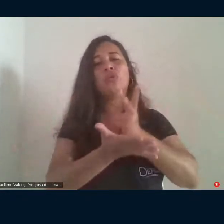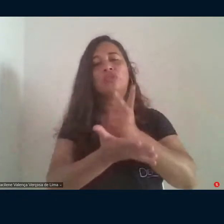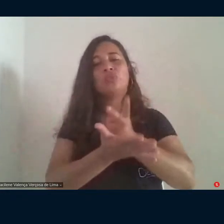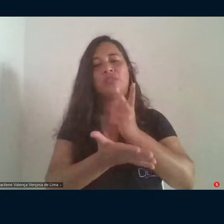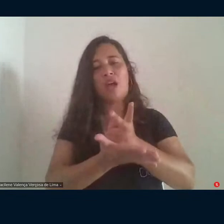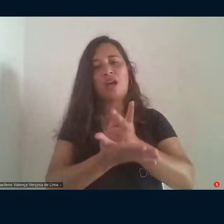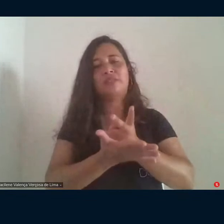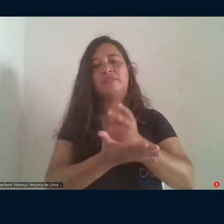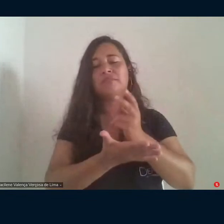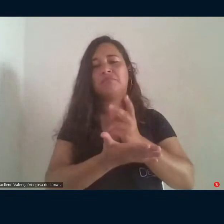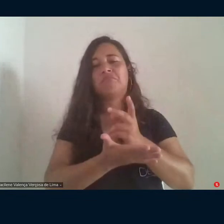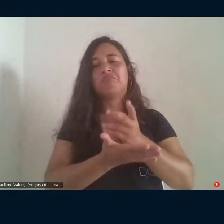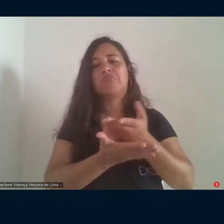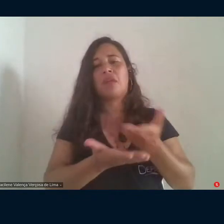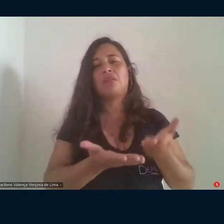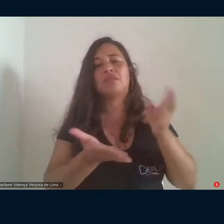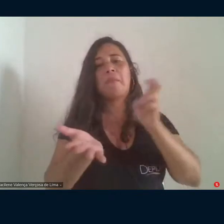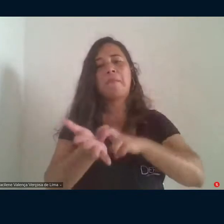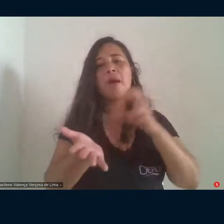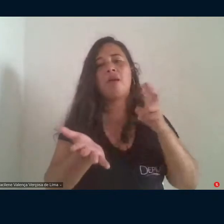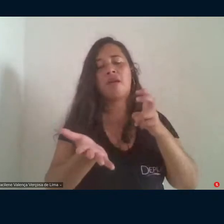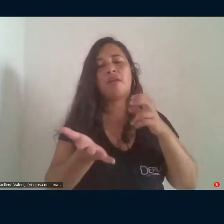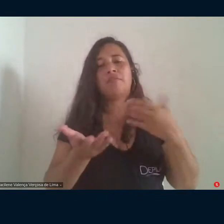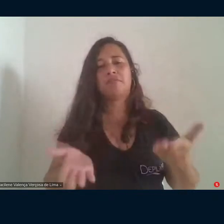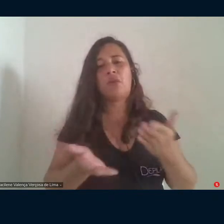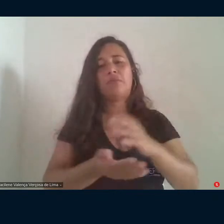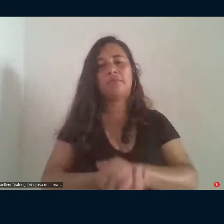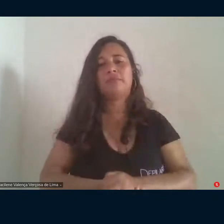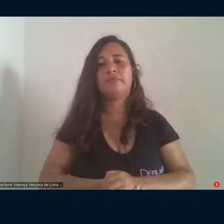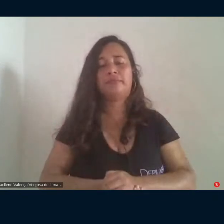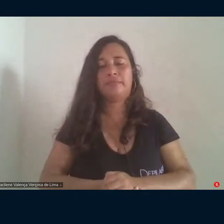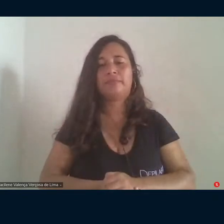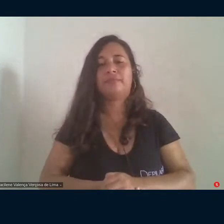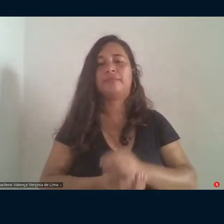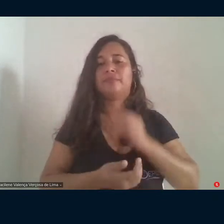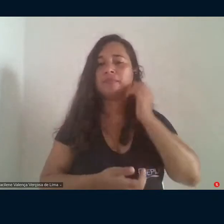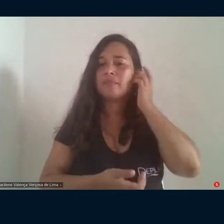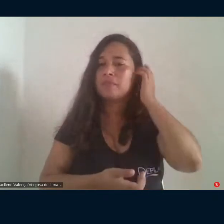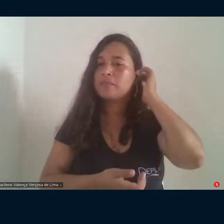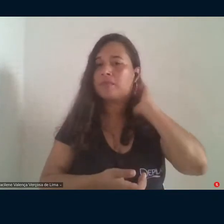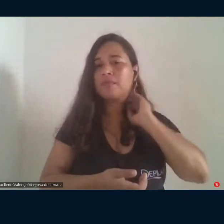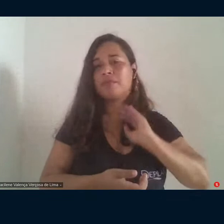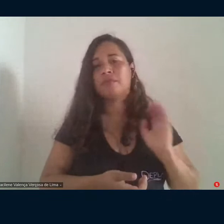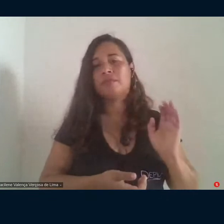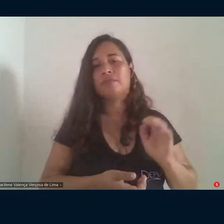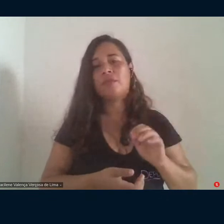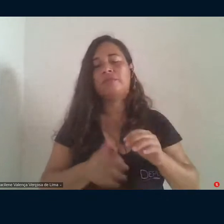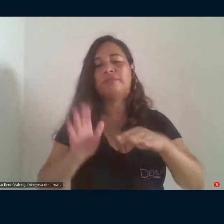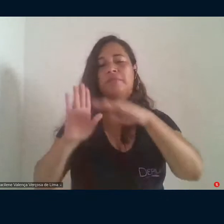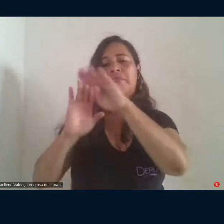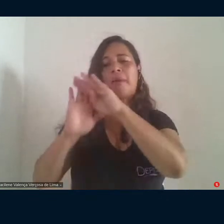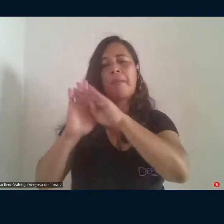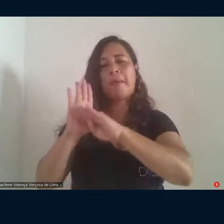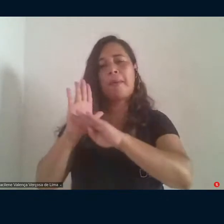nessa manhã, então. E seguindo com essa nossa programação, é com muito prazer que